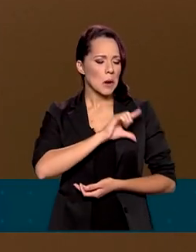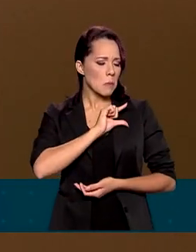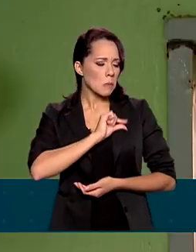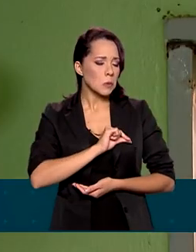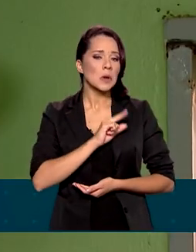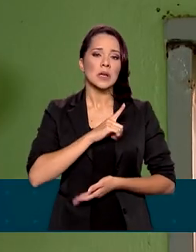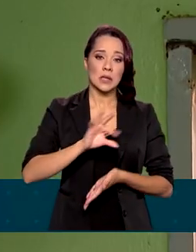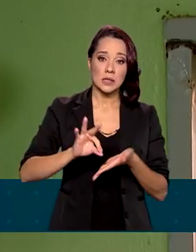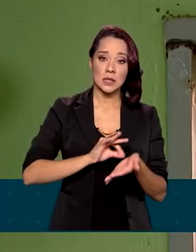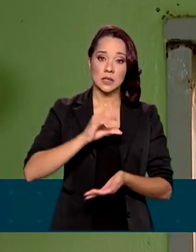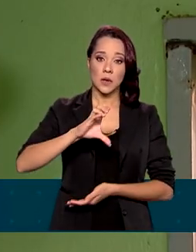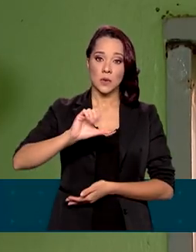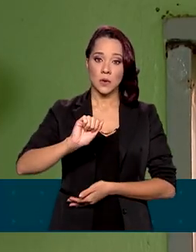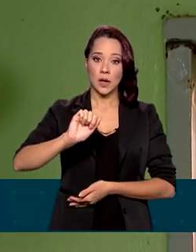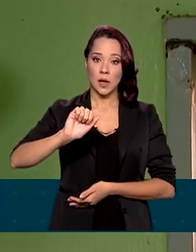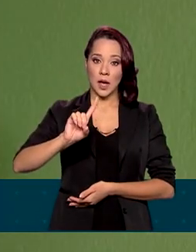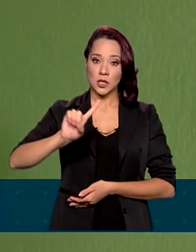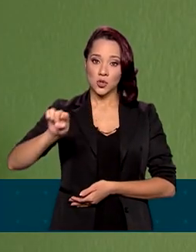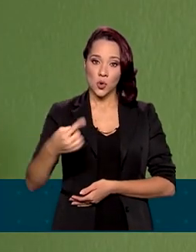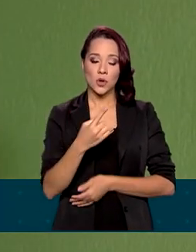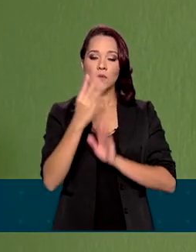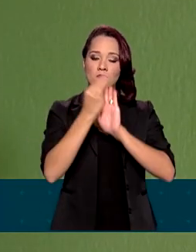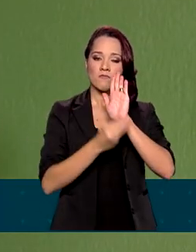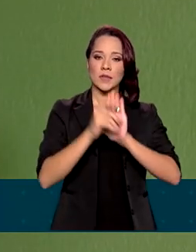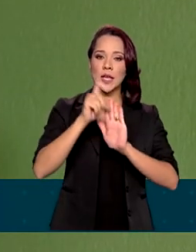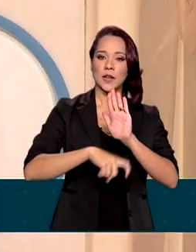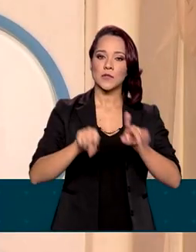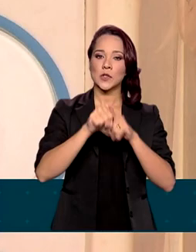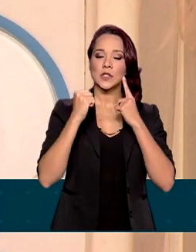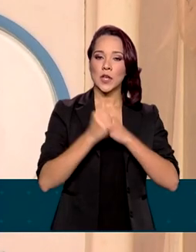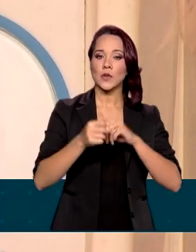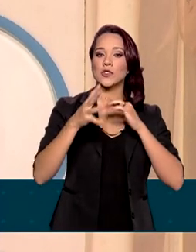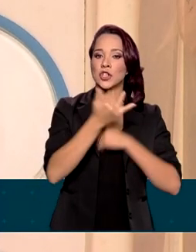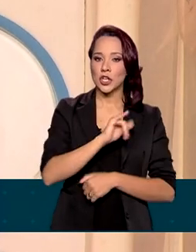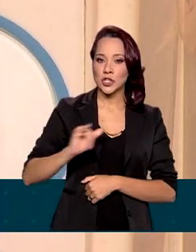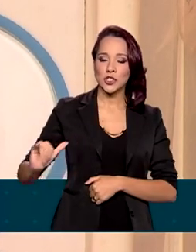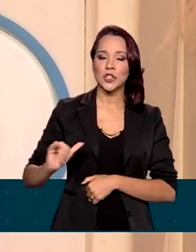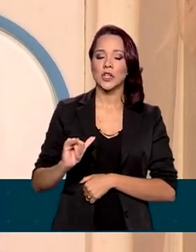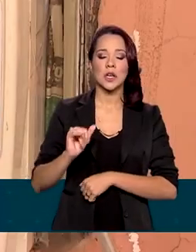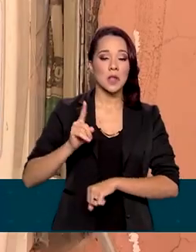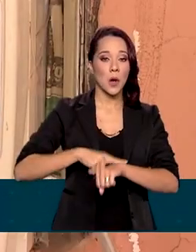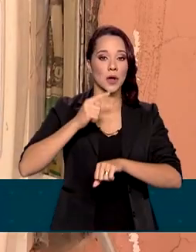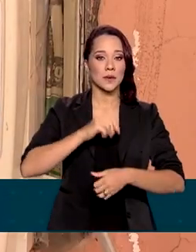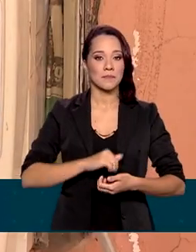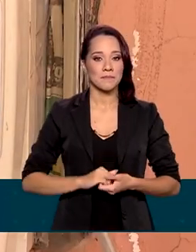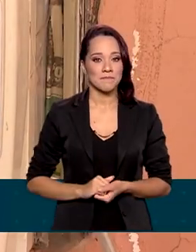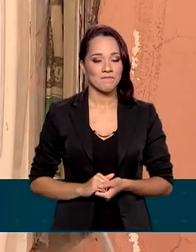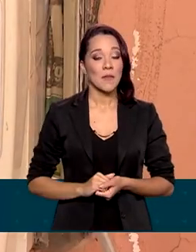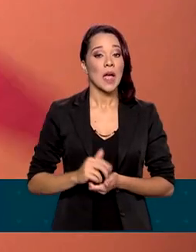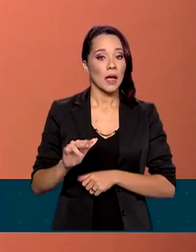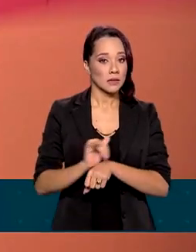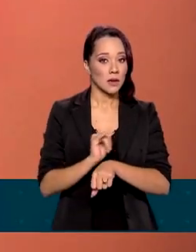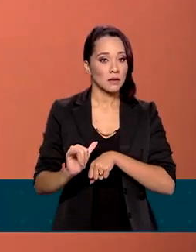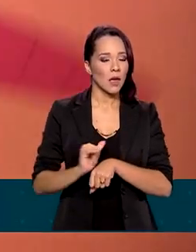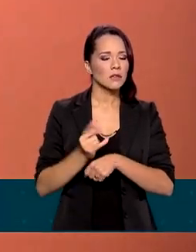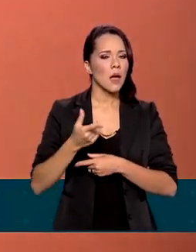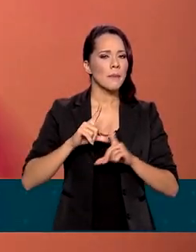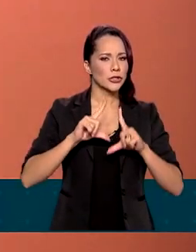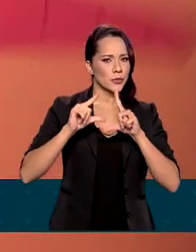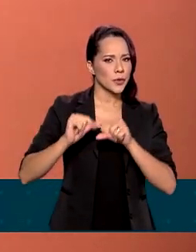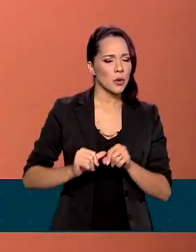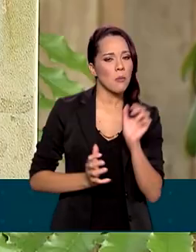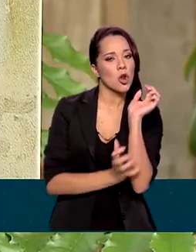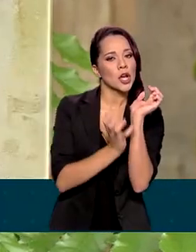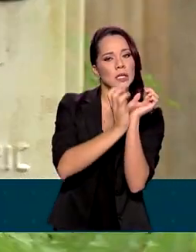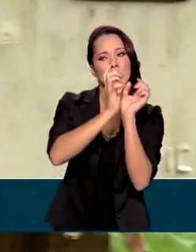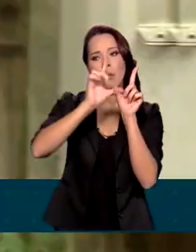inscritas no Cadastro Único vão ser incluídas na tarifa social de energia elétrica de forma automática. A medida veio para diminuir a